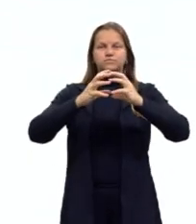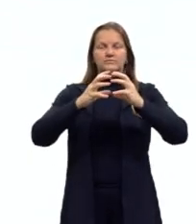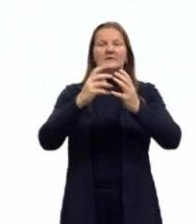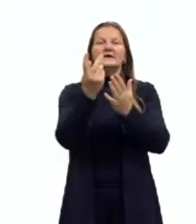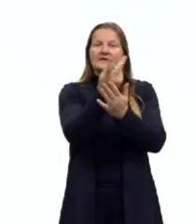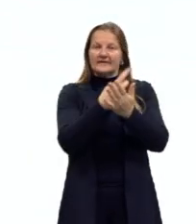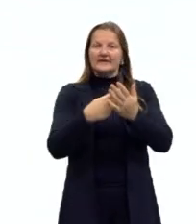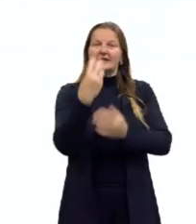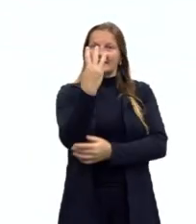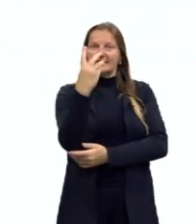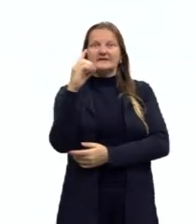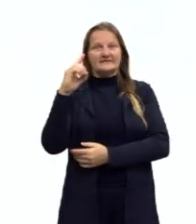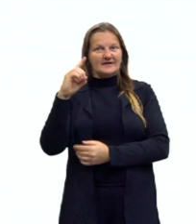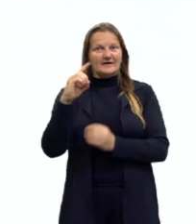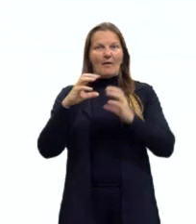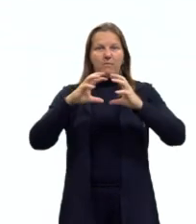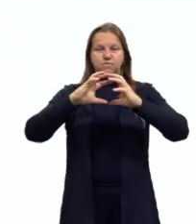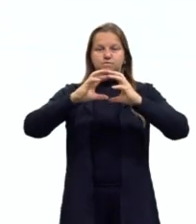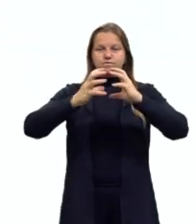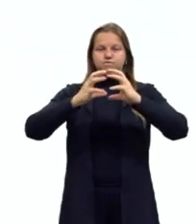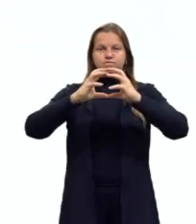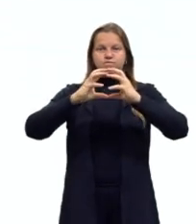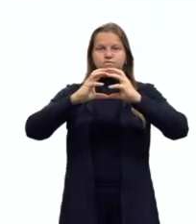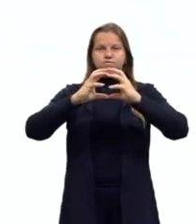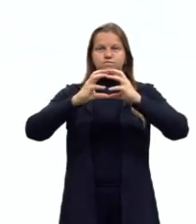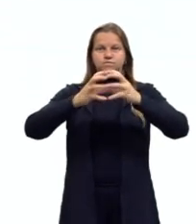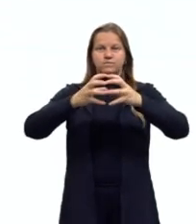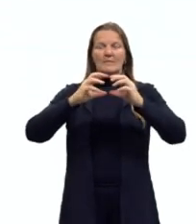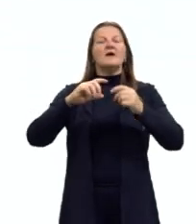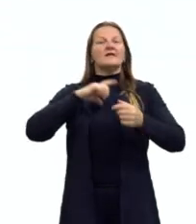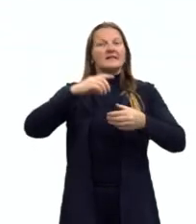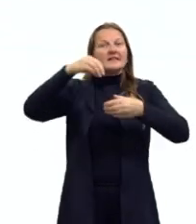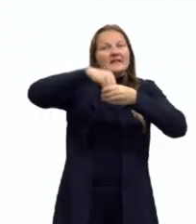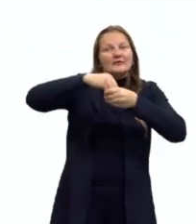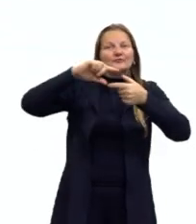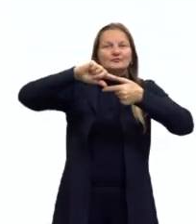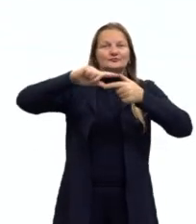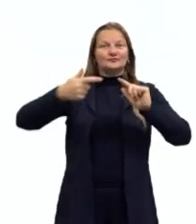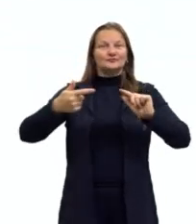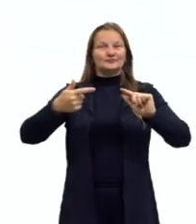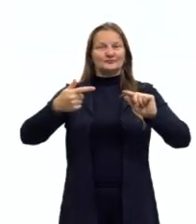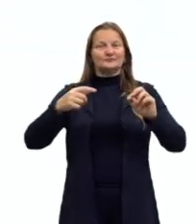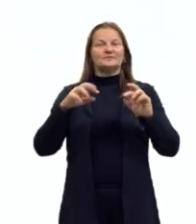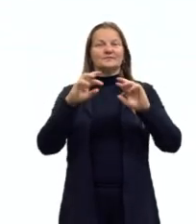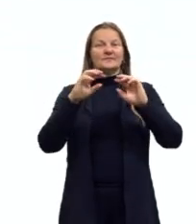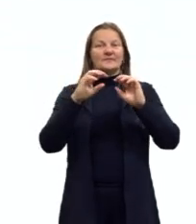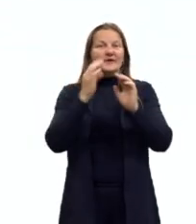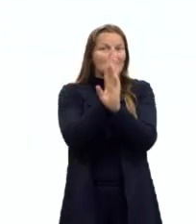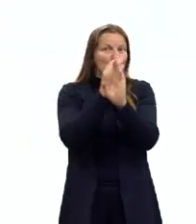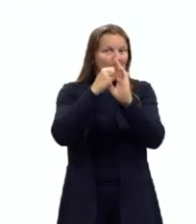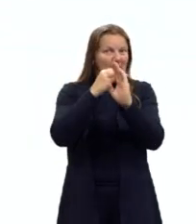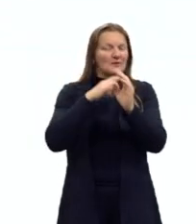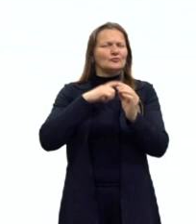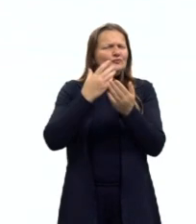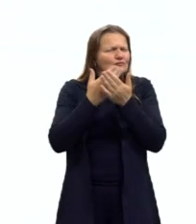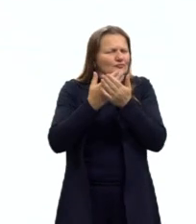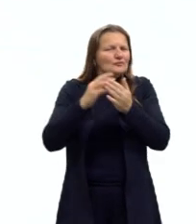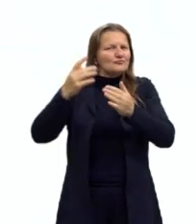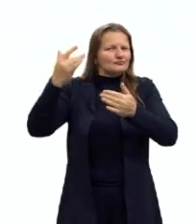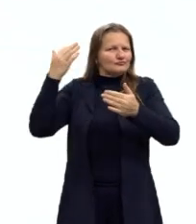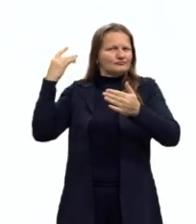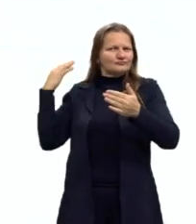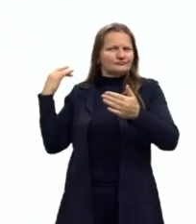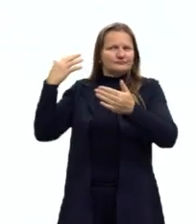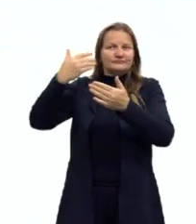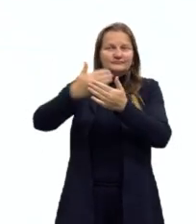tridimensional que faz parte então da geometria espacial, assim como nós já estamos estudando. Então para